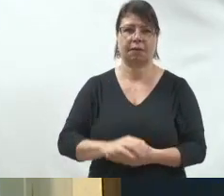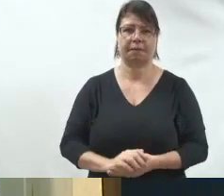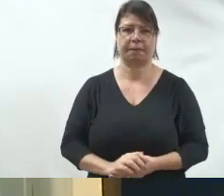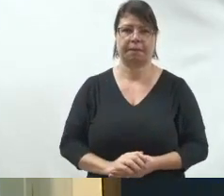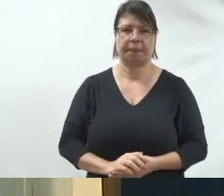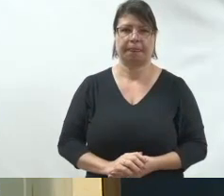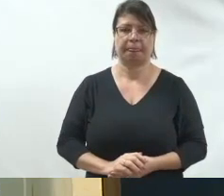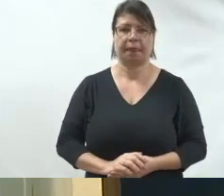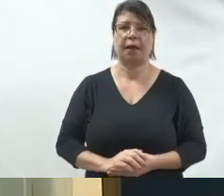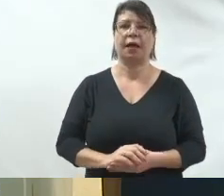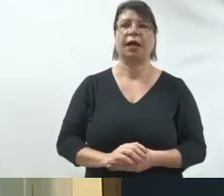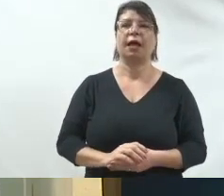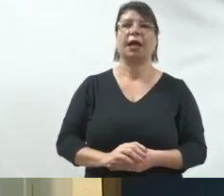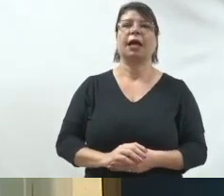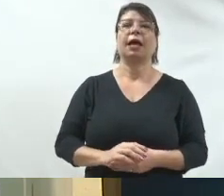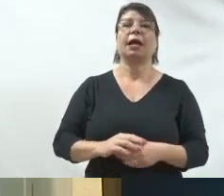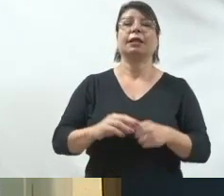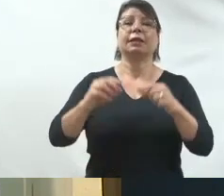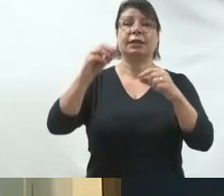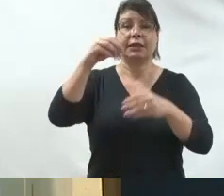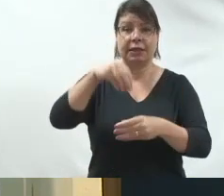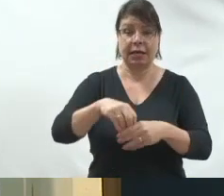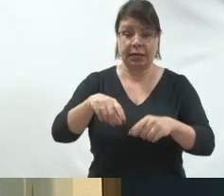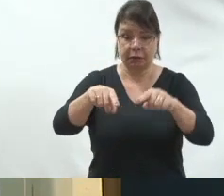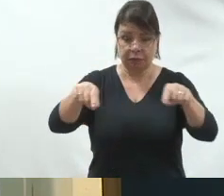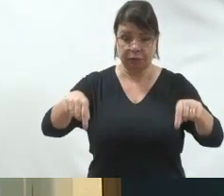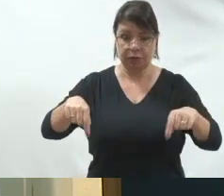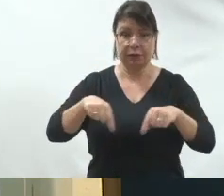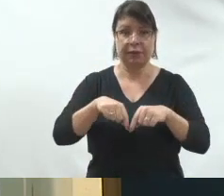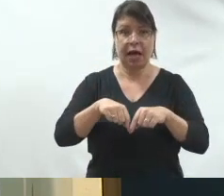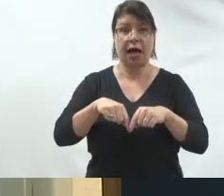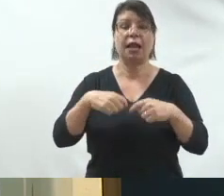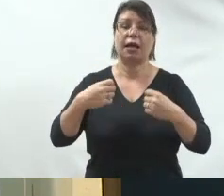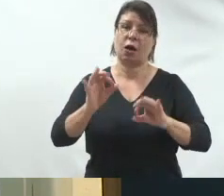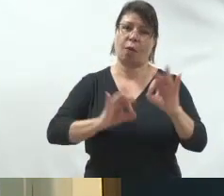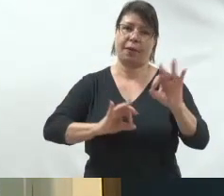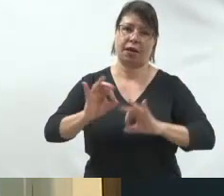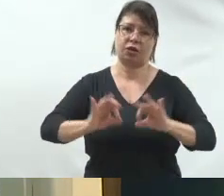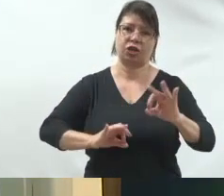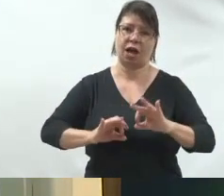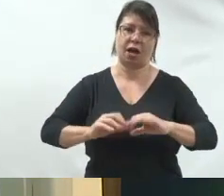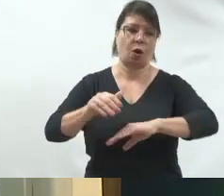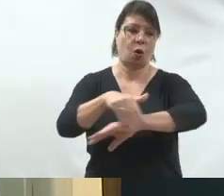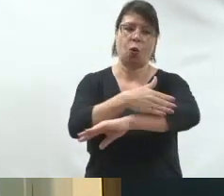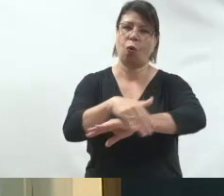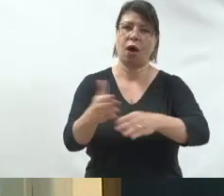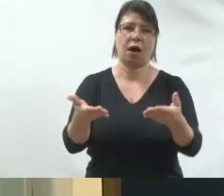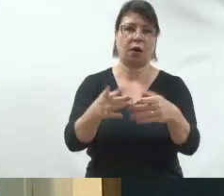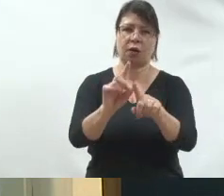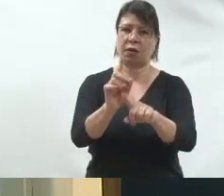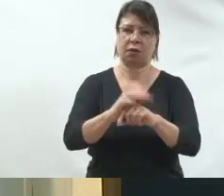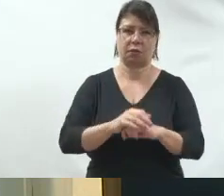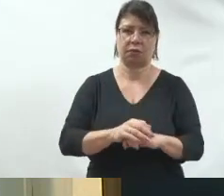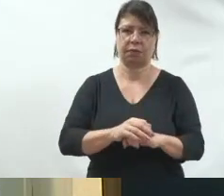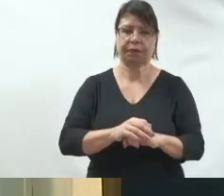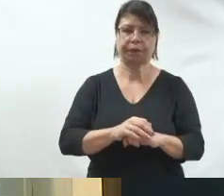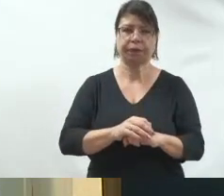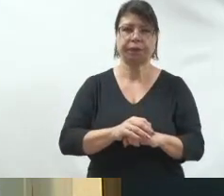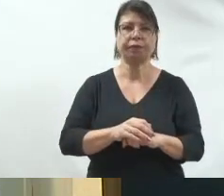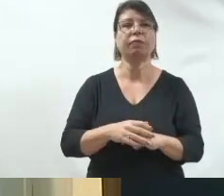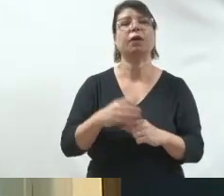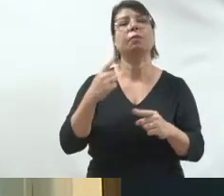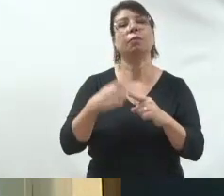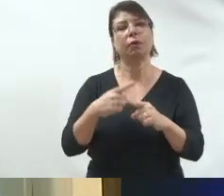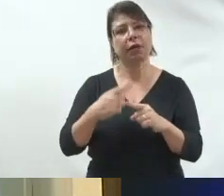Dentro de sala, não rua. Então, é isso que vocês precisam ter nesse momento. Então, para quê? Para que vocês possam